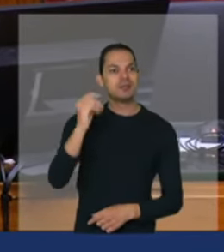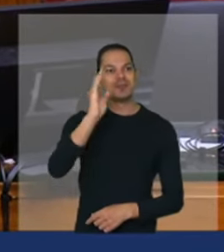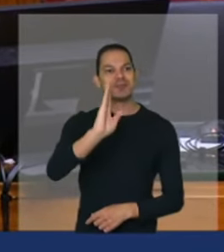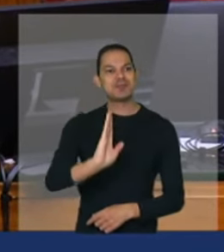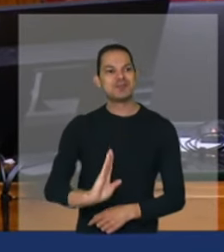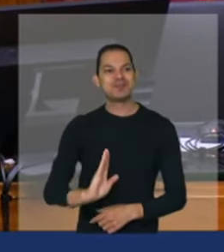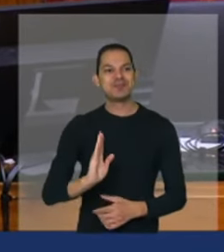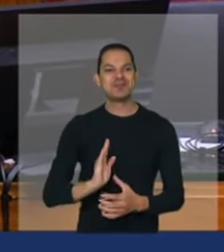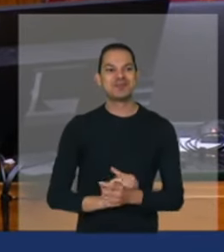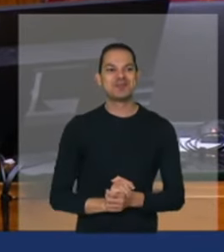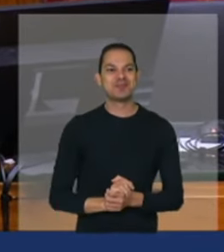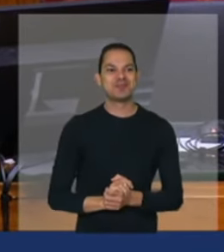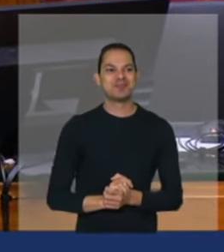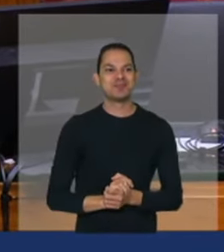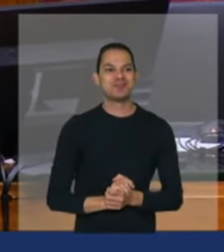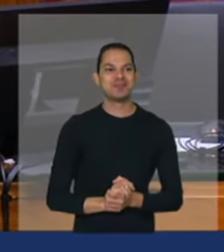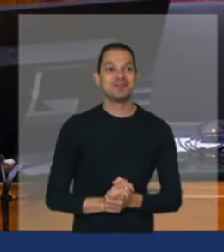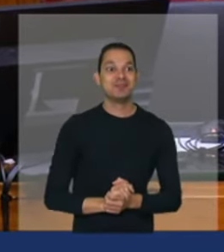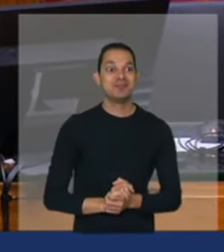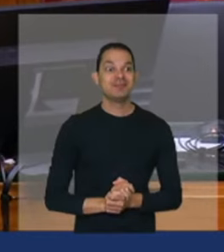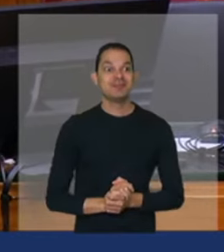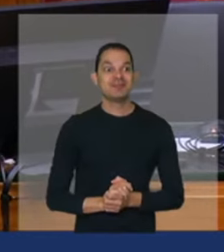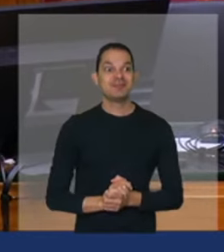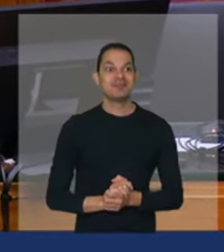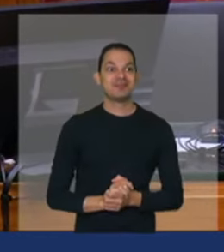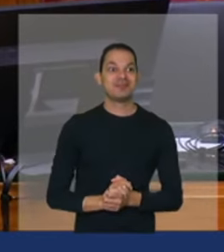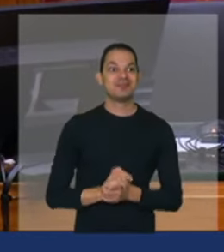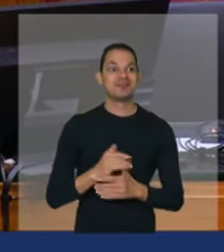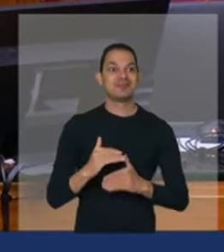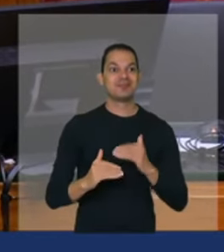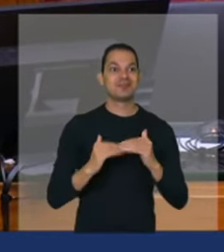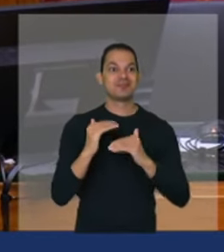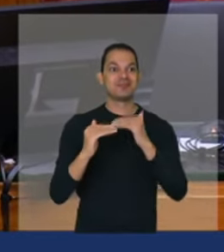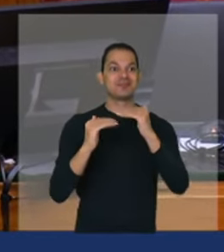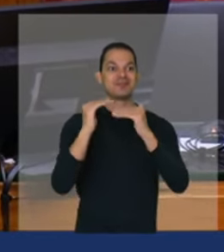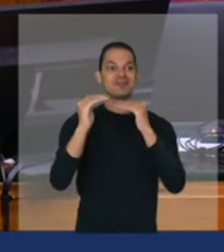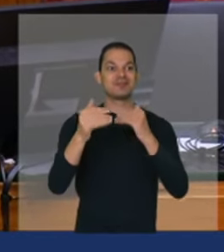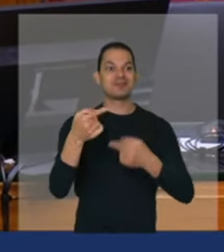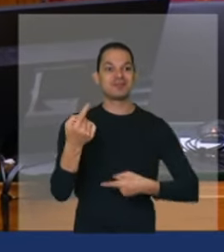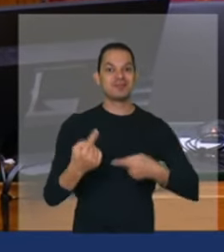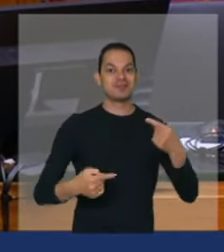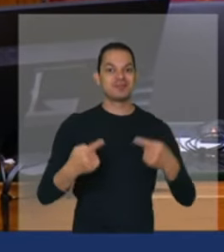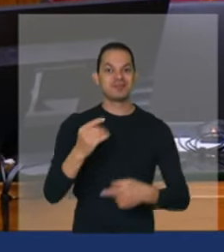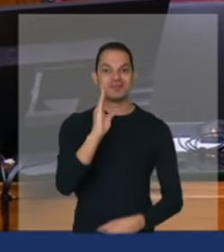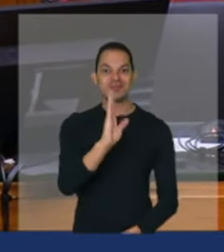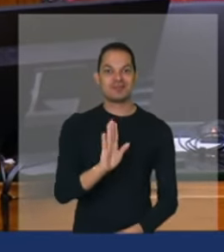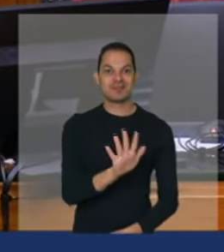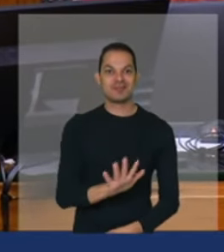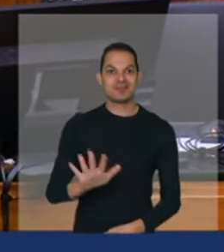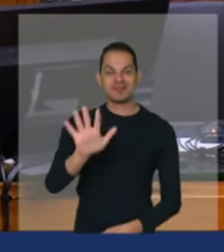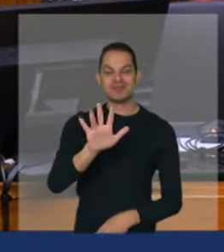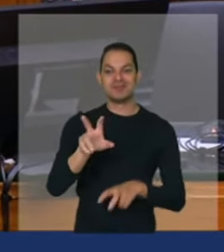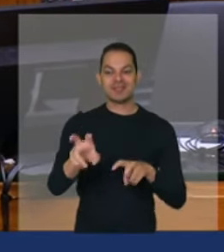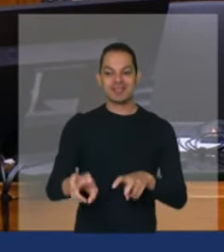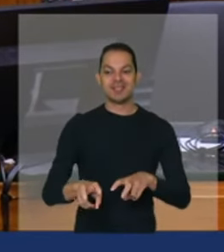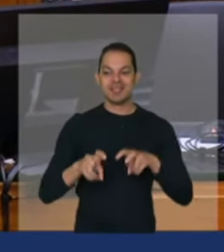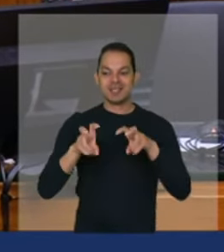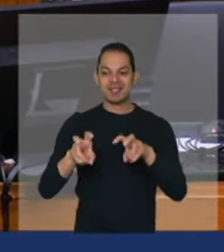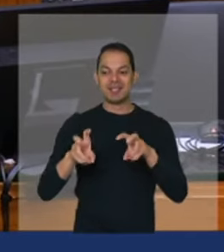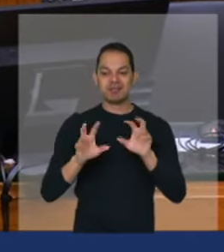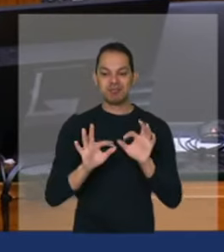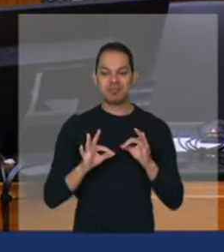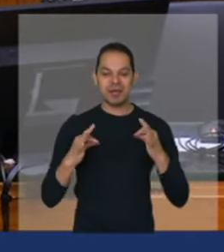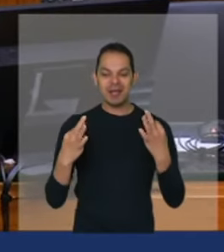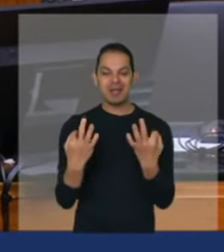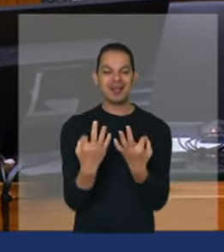diretrizes para a formulação e o desenvolvimento da política nacional de agricultura familiar e